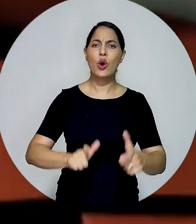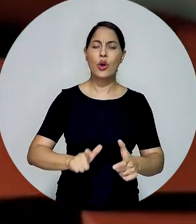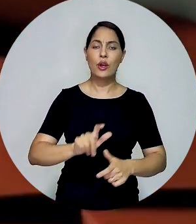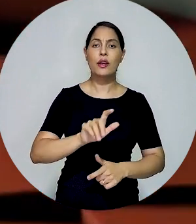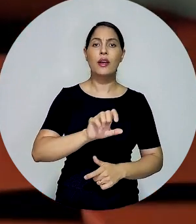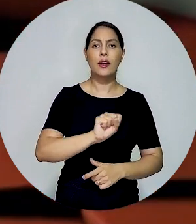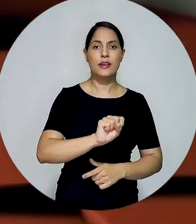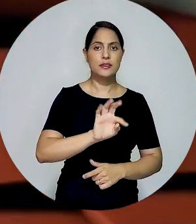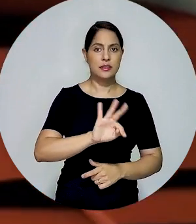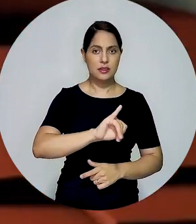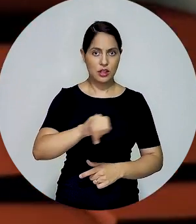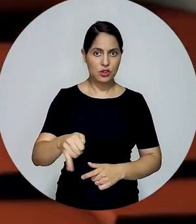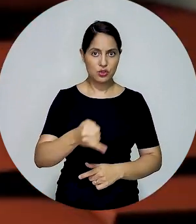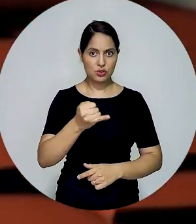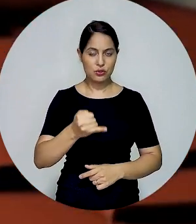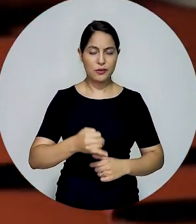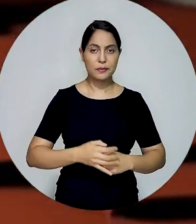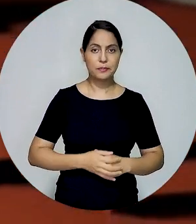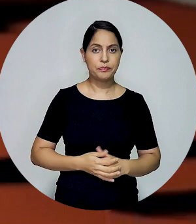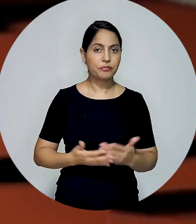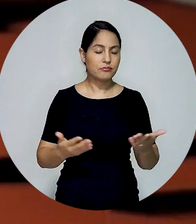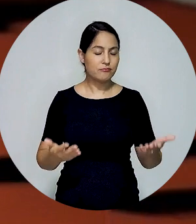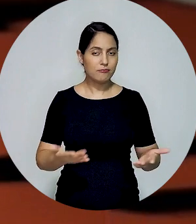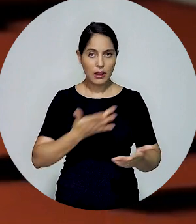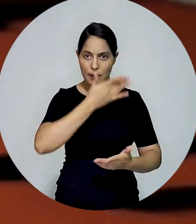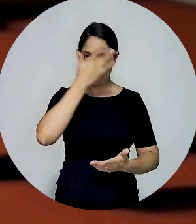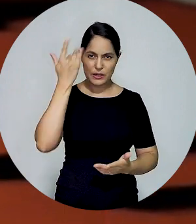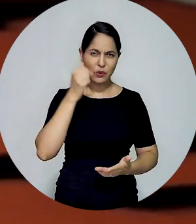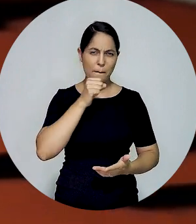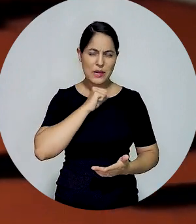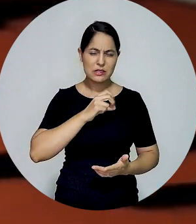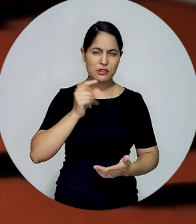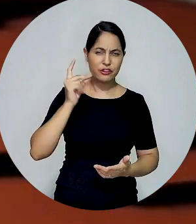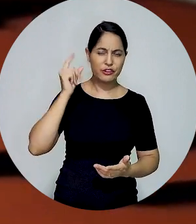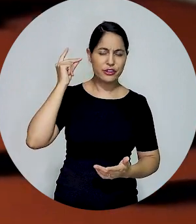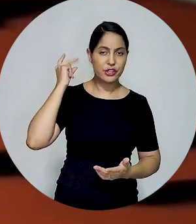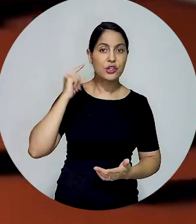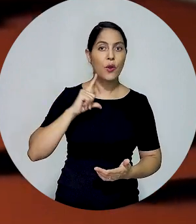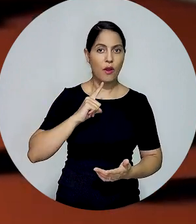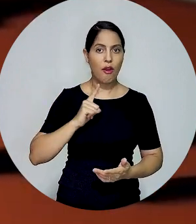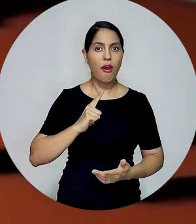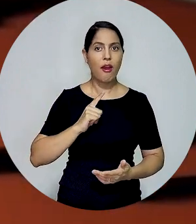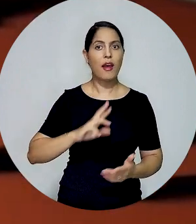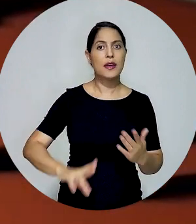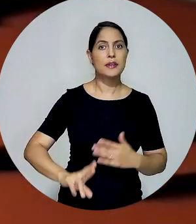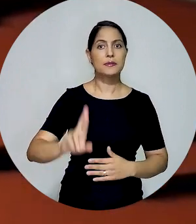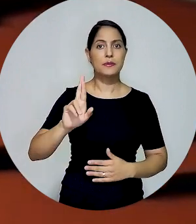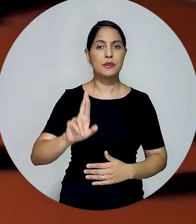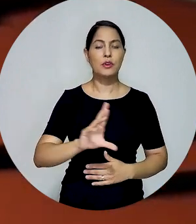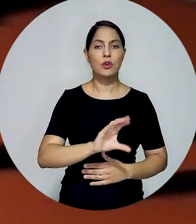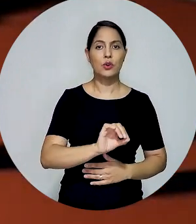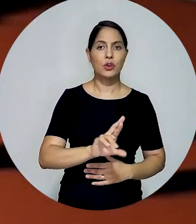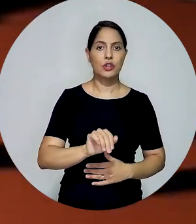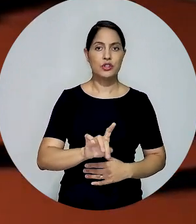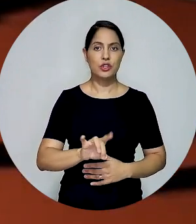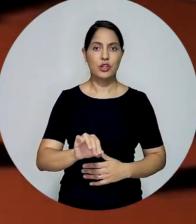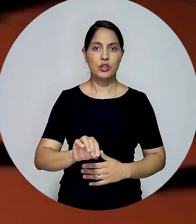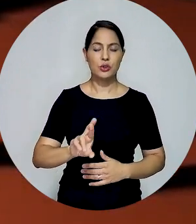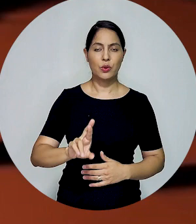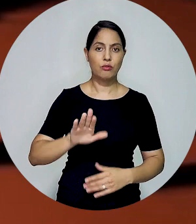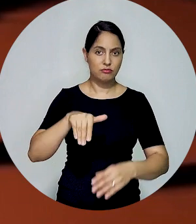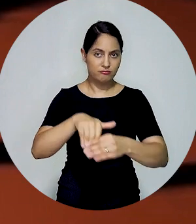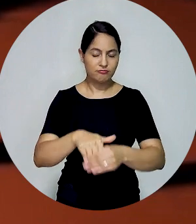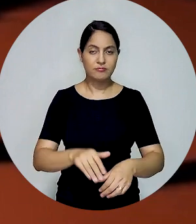representantes do Superior Tribunal de Justiça, e o mais antigo na Justiça Eleitoral ocupa o cargo de Corregedor